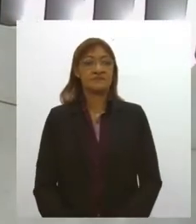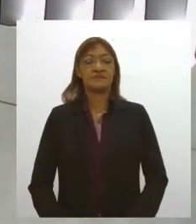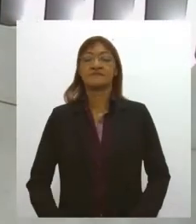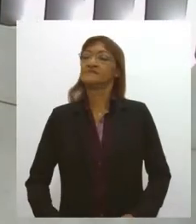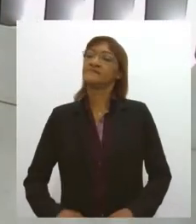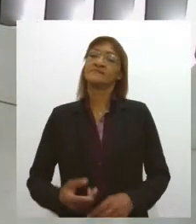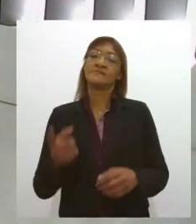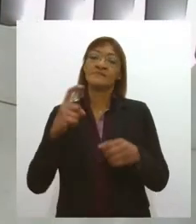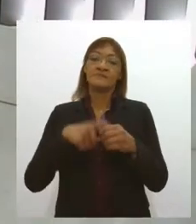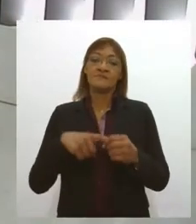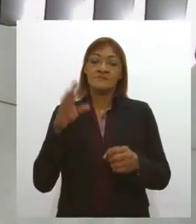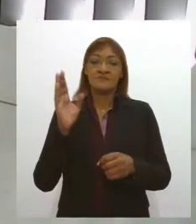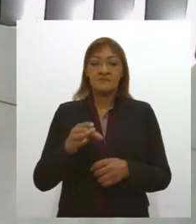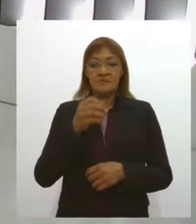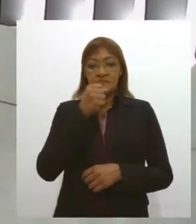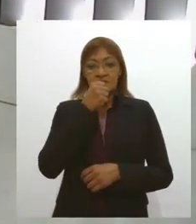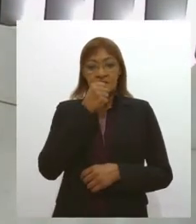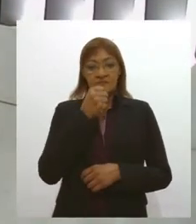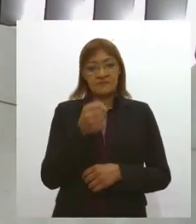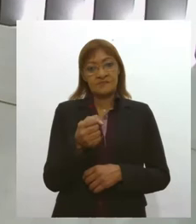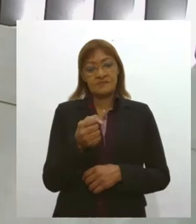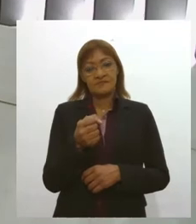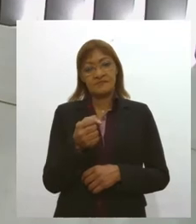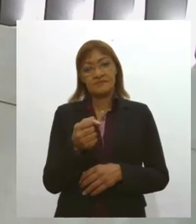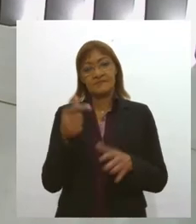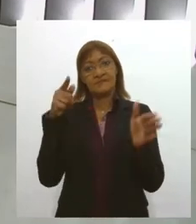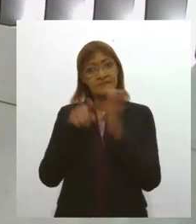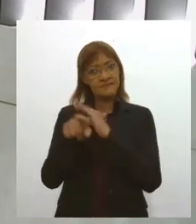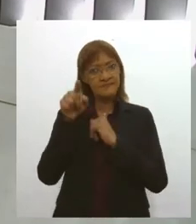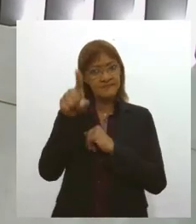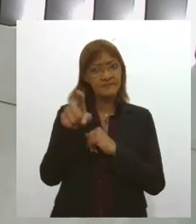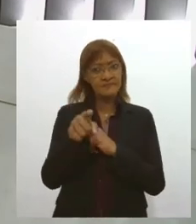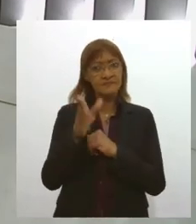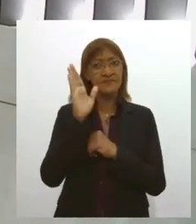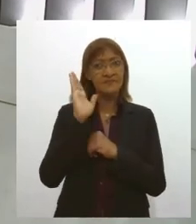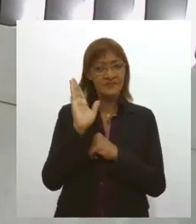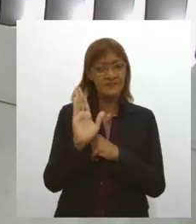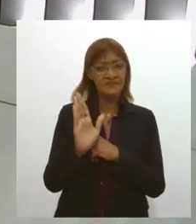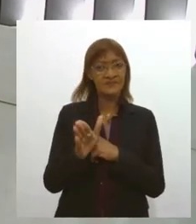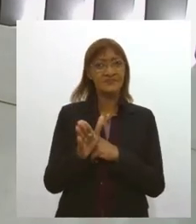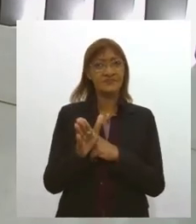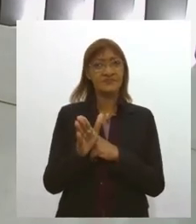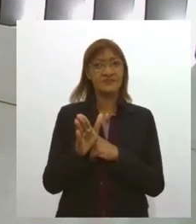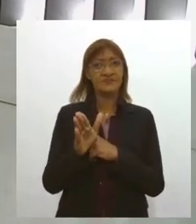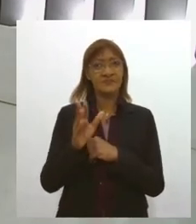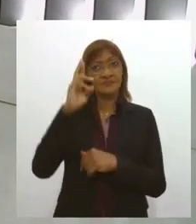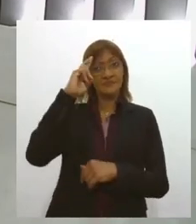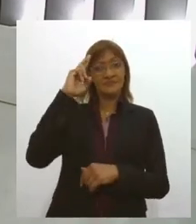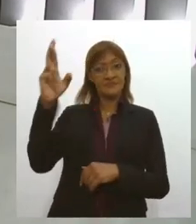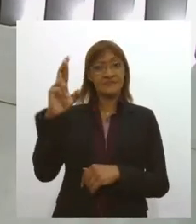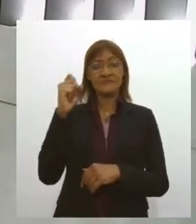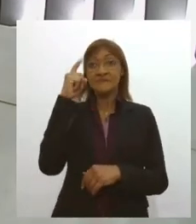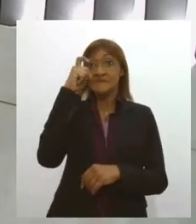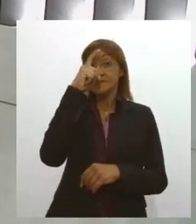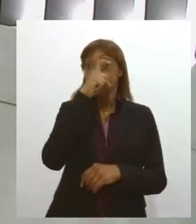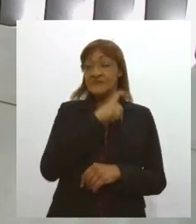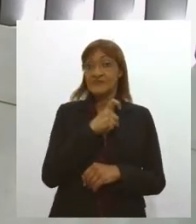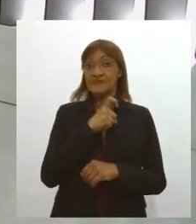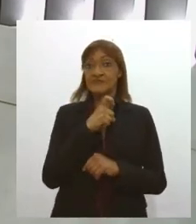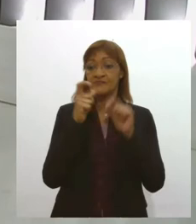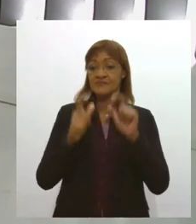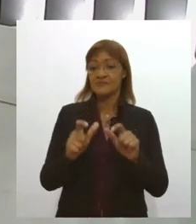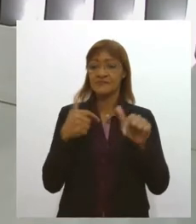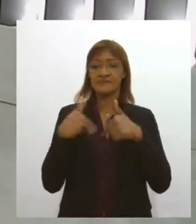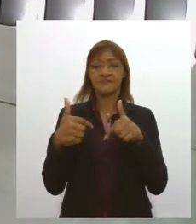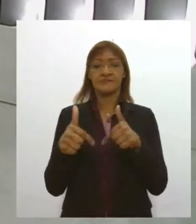estamos de volta com o Jornal da Lese e eu tenho uma pergunta para você você já teve que lidar com chefes difíceis no seu ambiente de trabalho esse